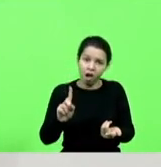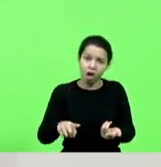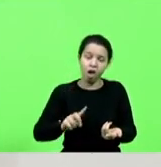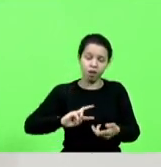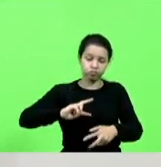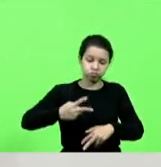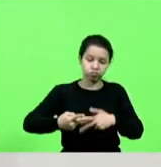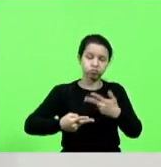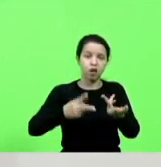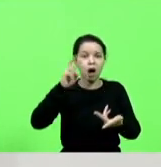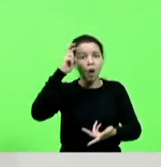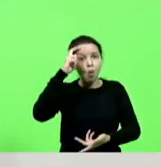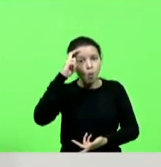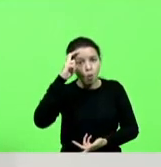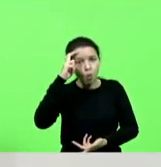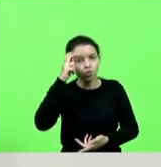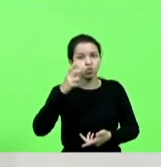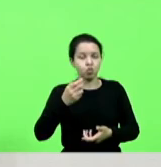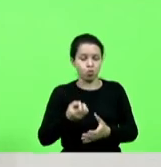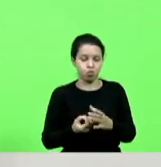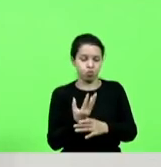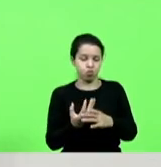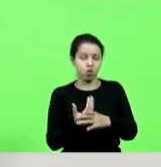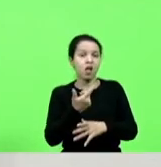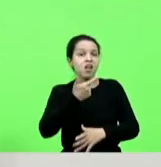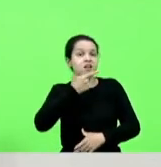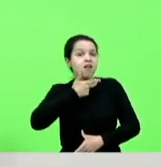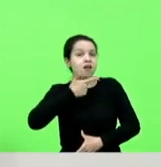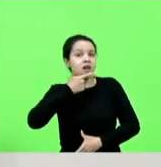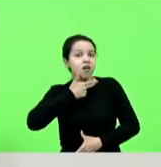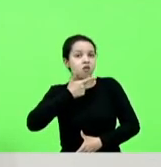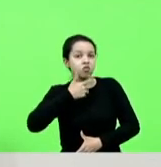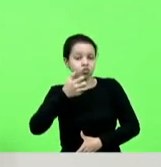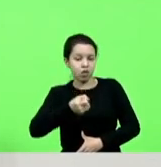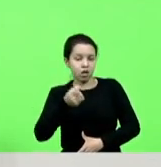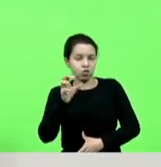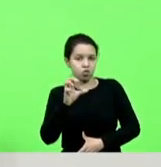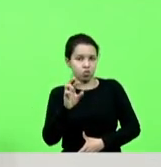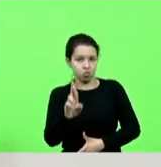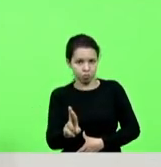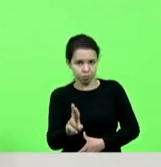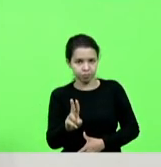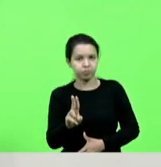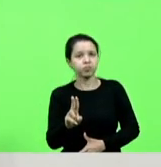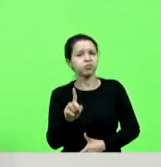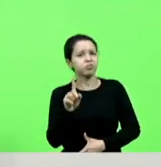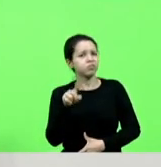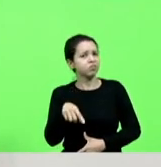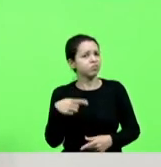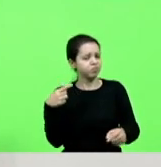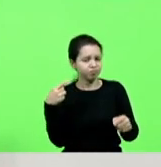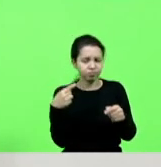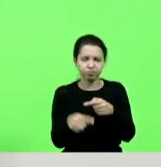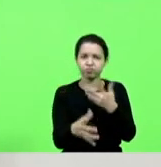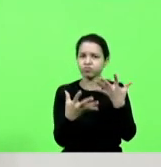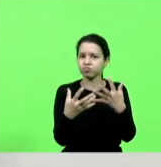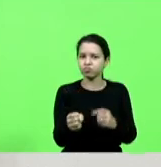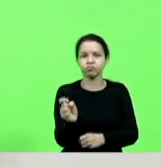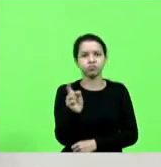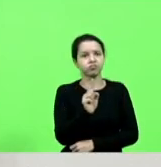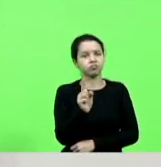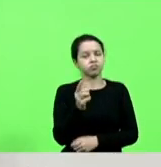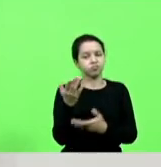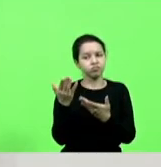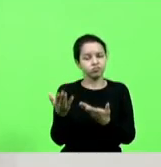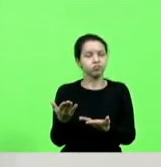cultura de queijo artesanal de leite cru é inconcebível o que aconteceu com o senhor Luiz uma pessoa de bem